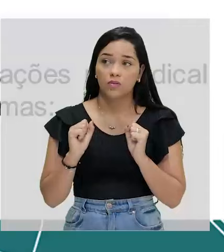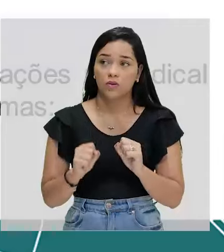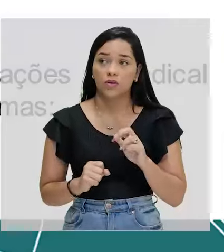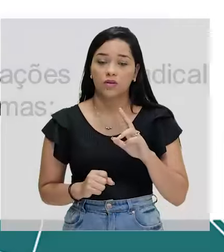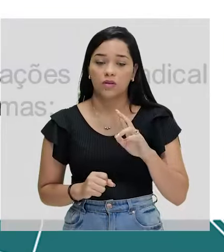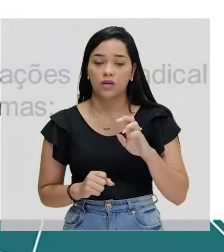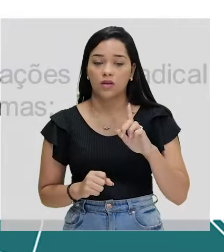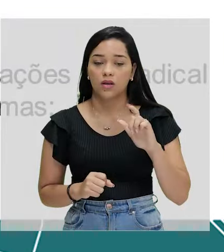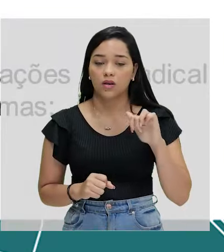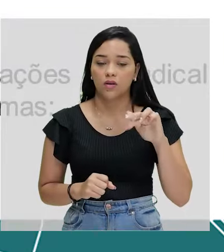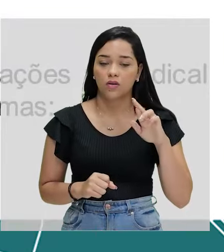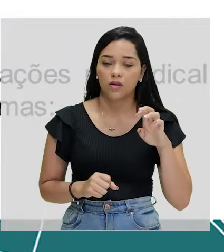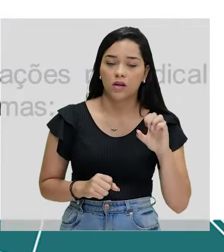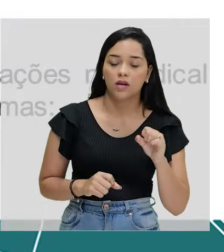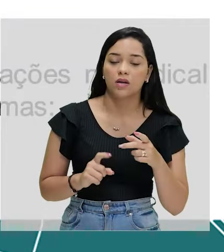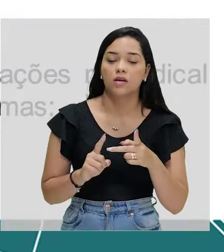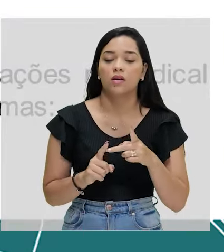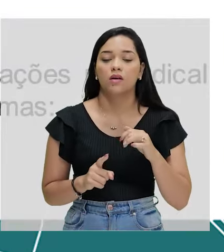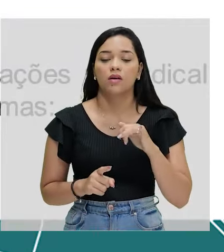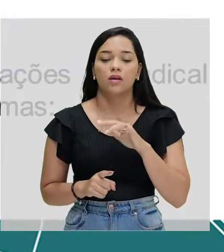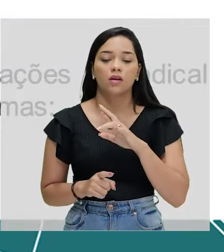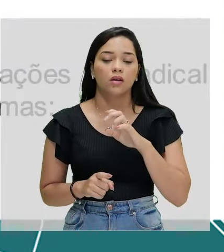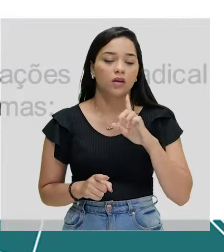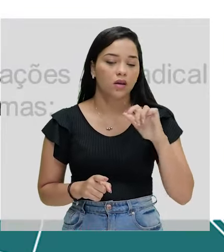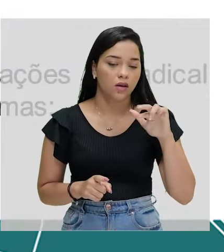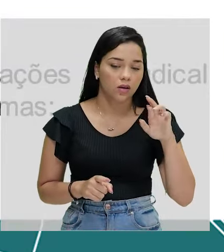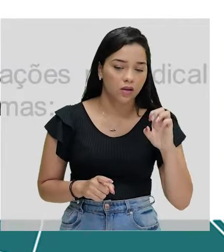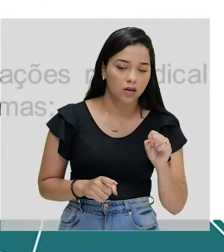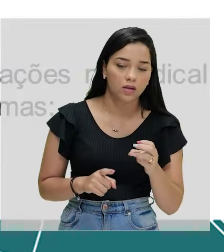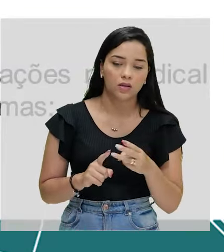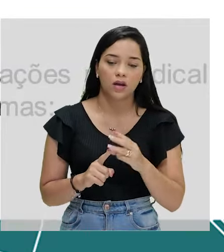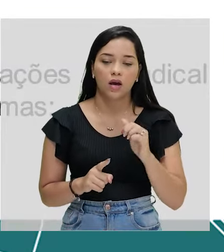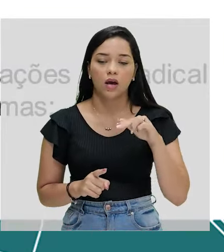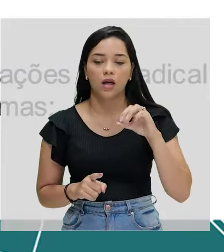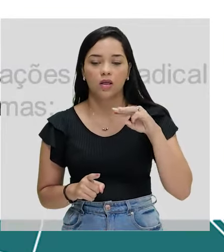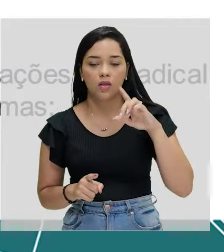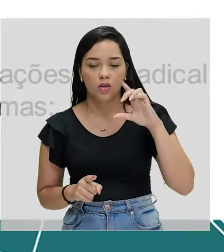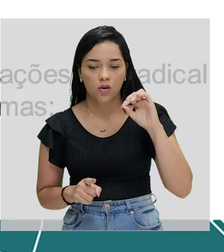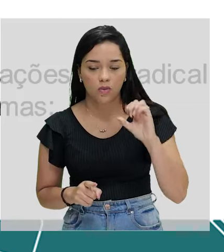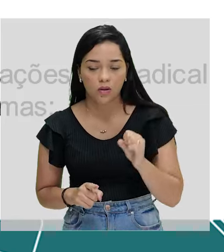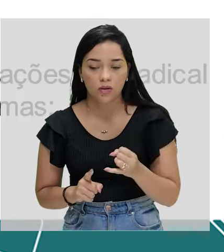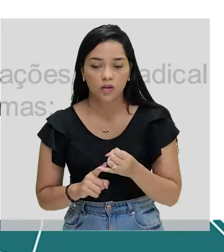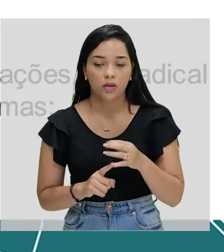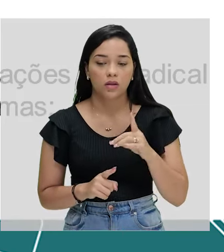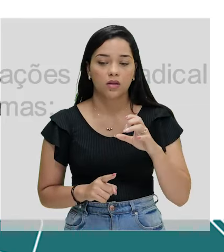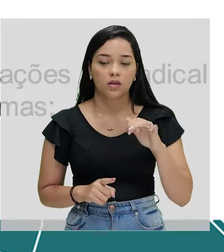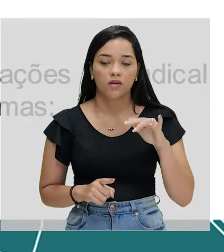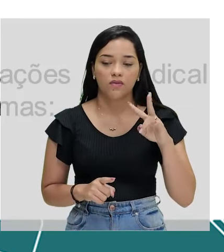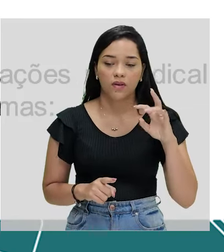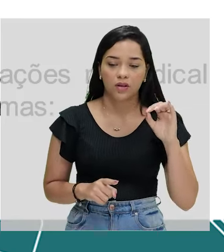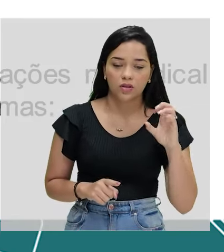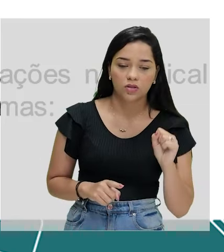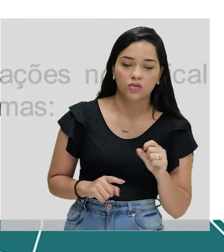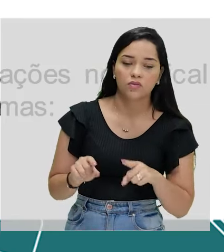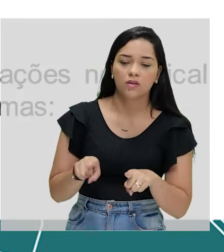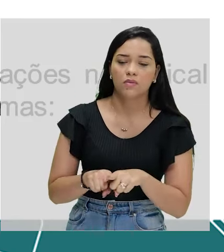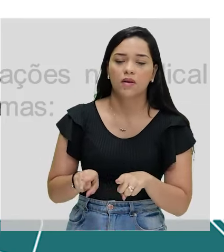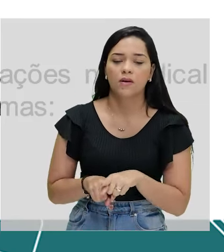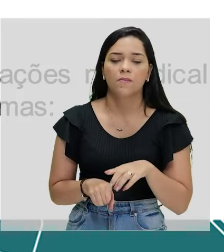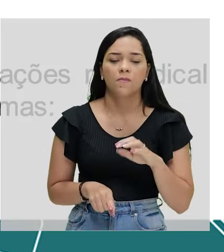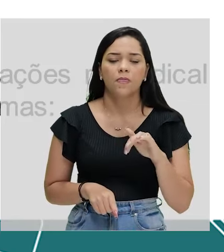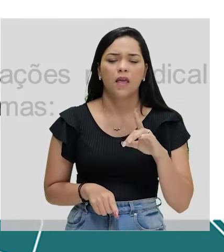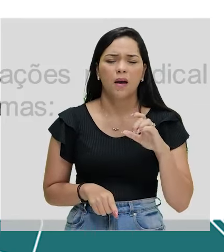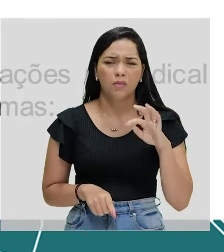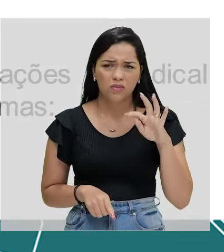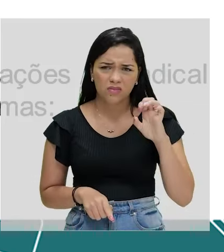regulares, eles podem ser irregulares, eles podem ser anômalos, defectivos e abundantes. O que é isso, Cacau? É